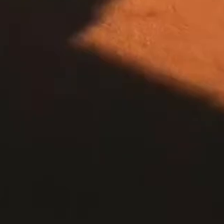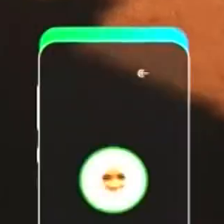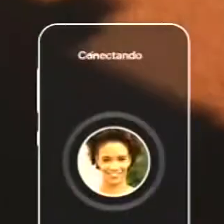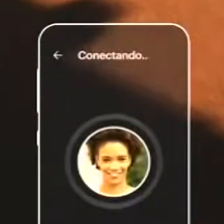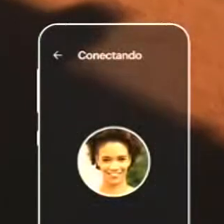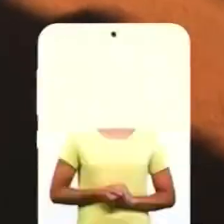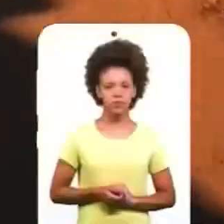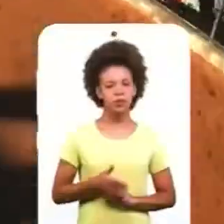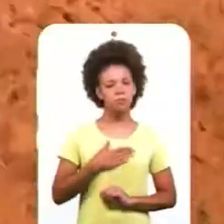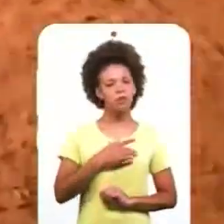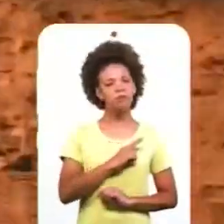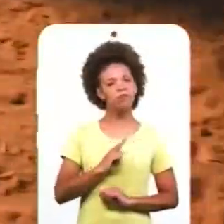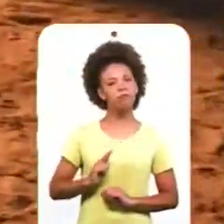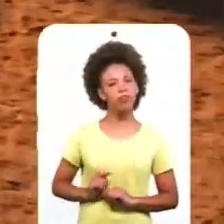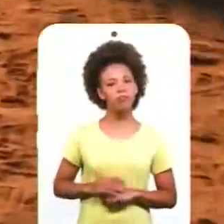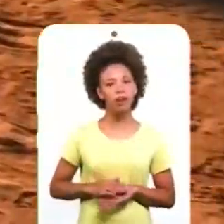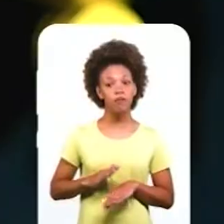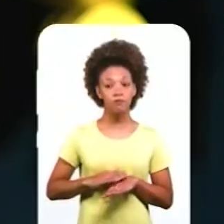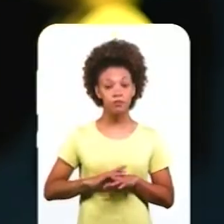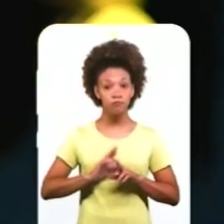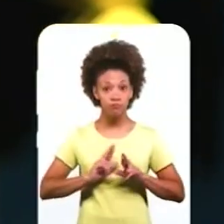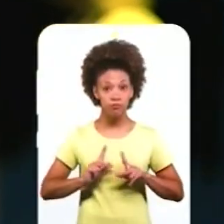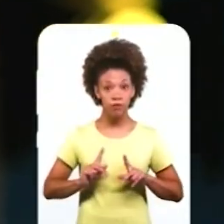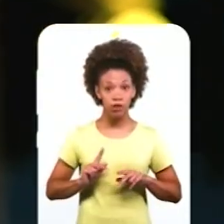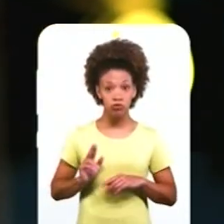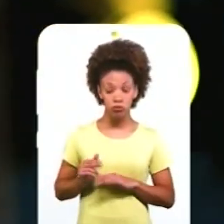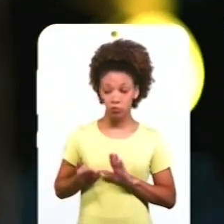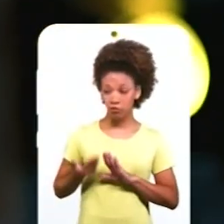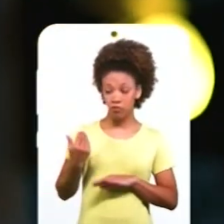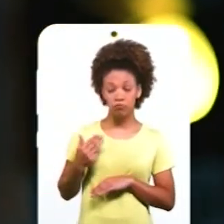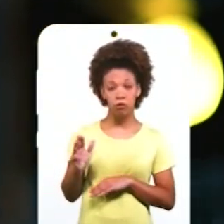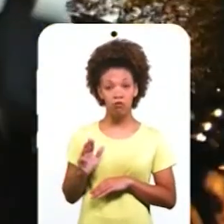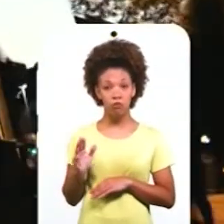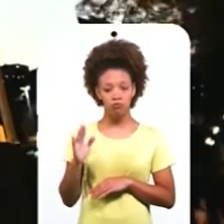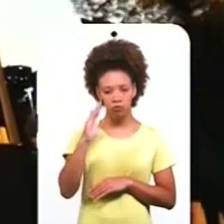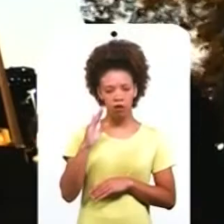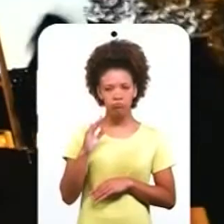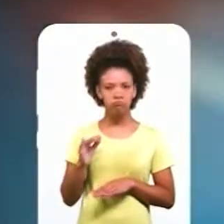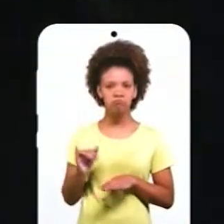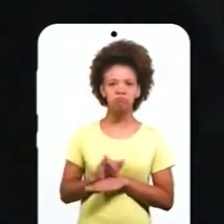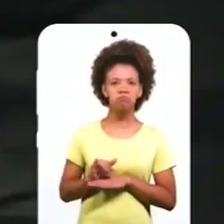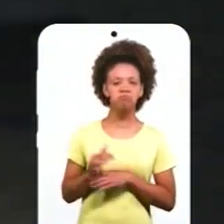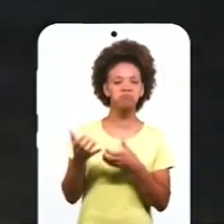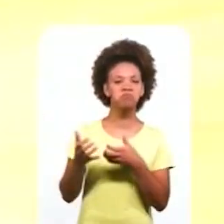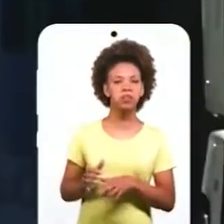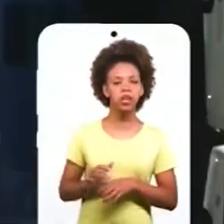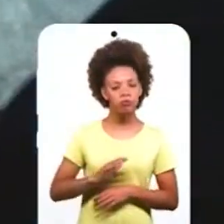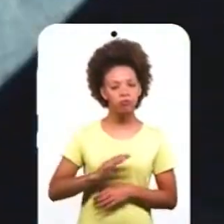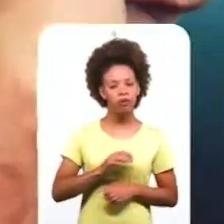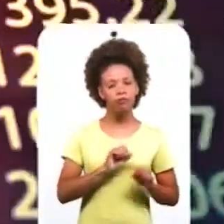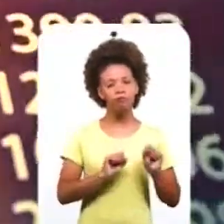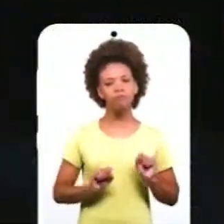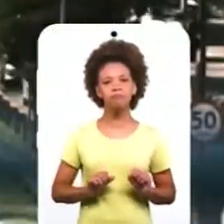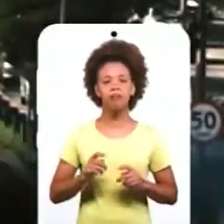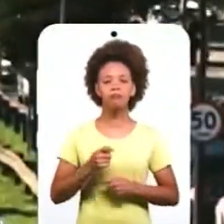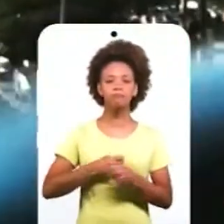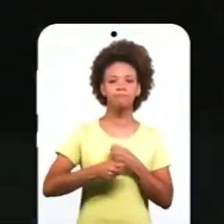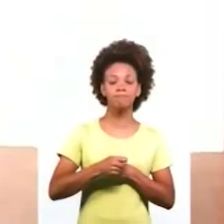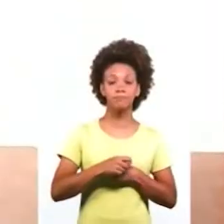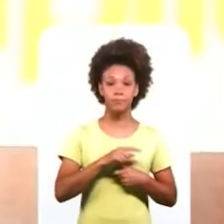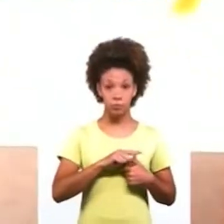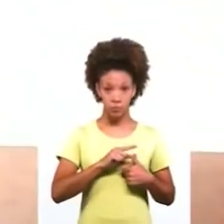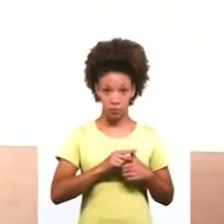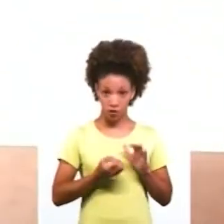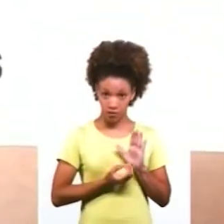Um governo meu vai fazer o que nunca foi feito por falta de visão estratégica e coragem para enfrentar o sistema financeiro. Primeiro, vou